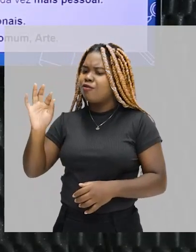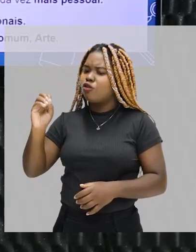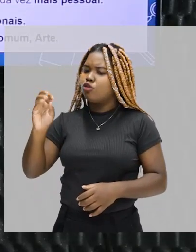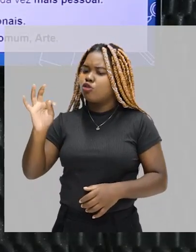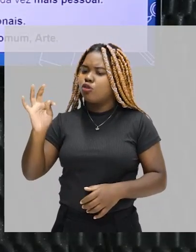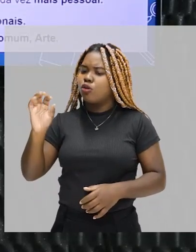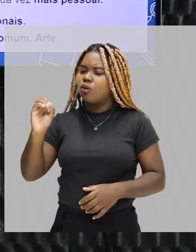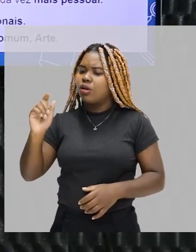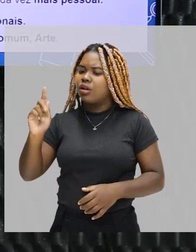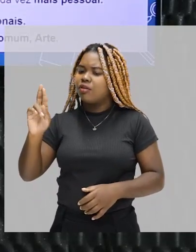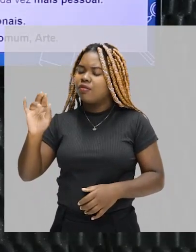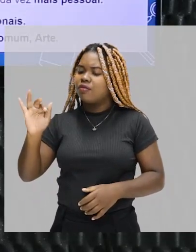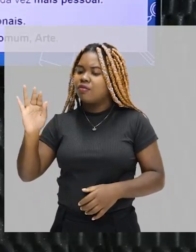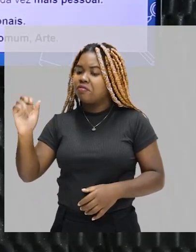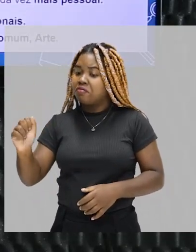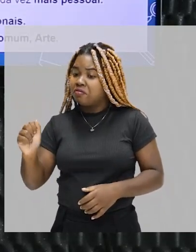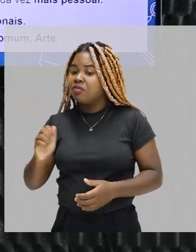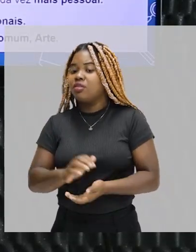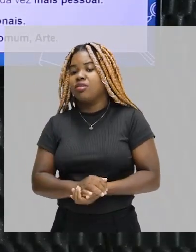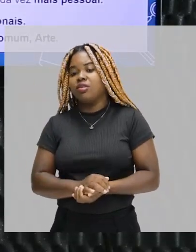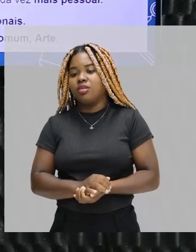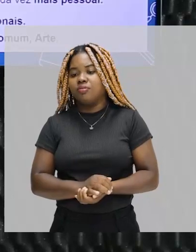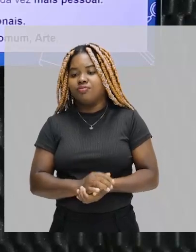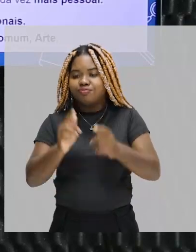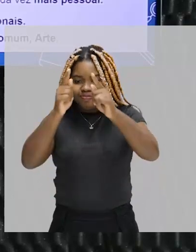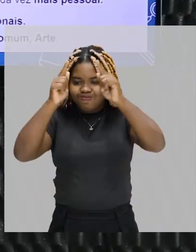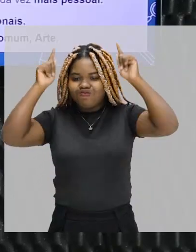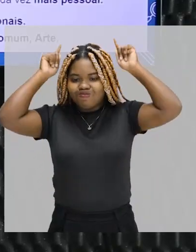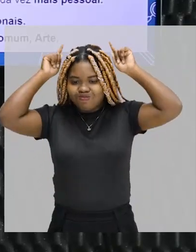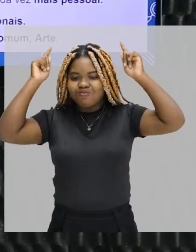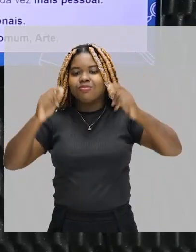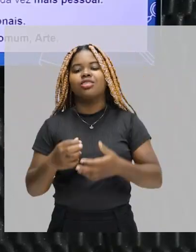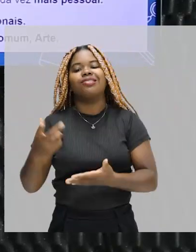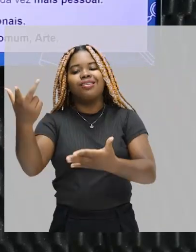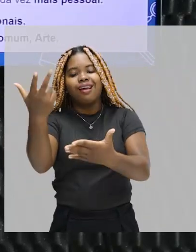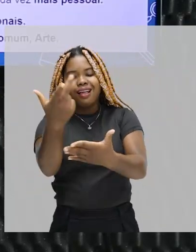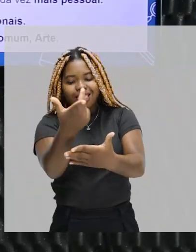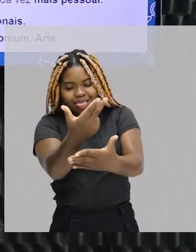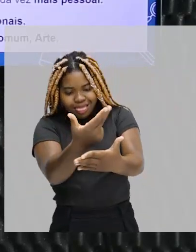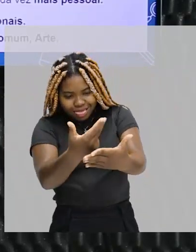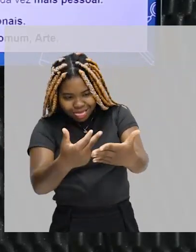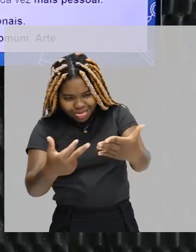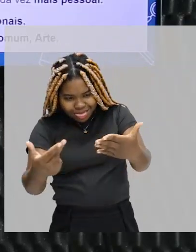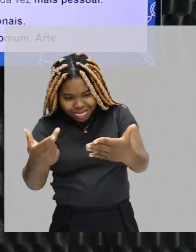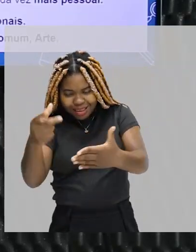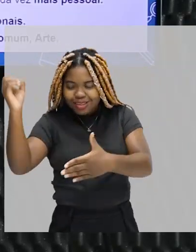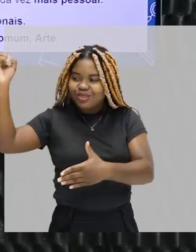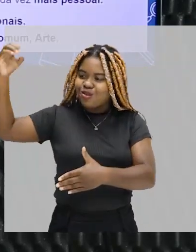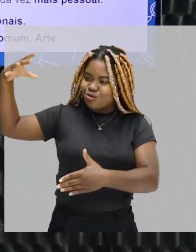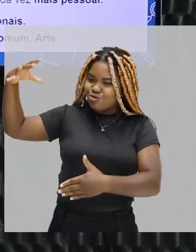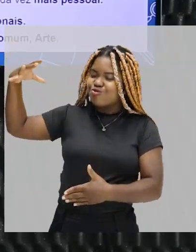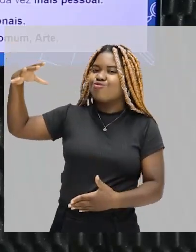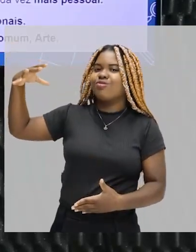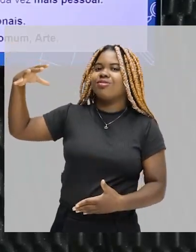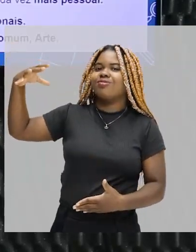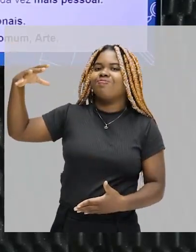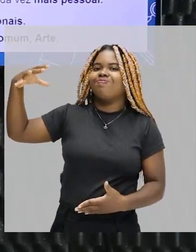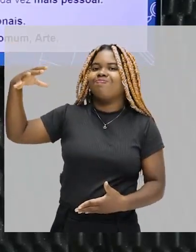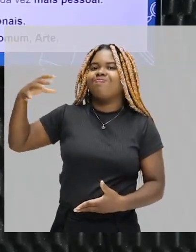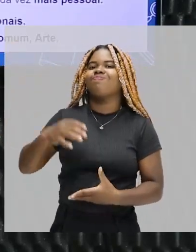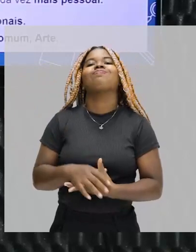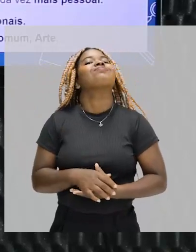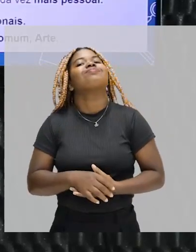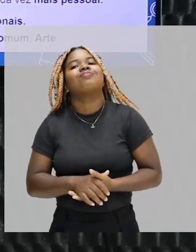fós, que significa luz, e gráfico, significa estilo, ou seja, desenhar literalmente com luz e contraste. Isso é